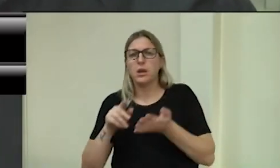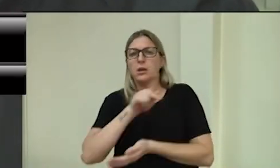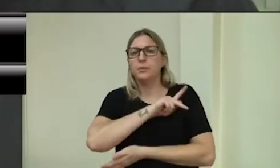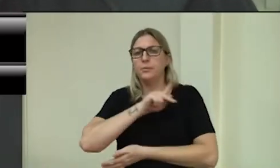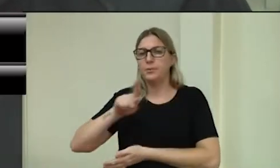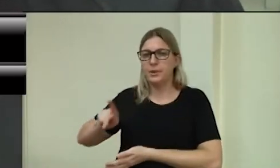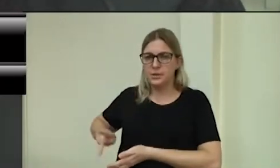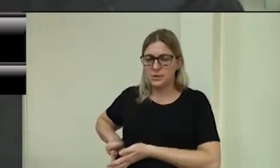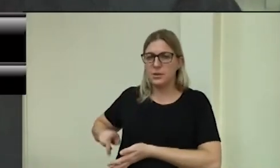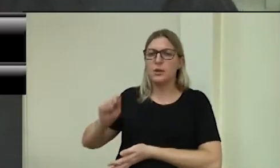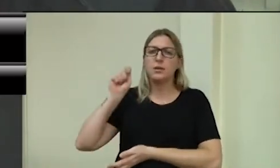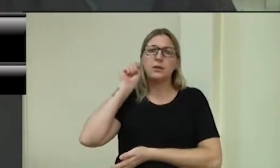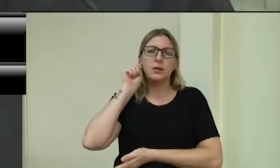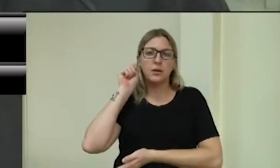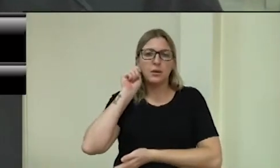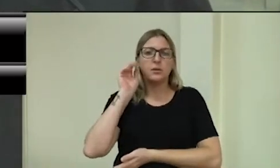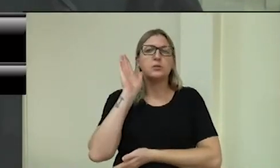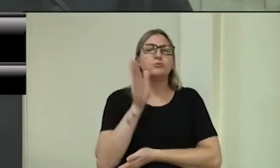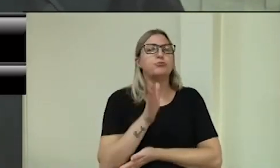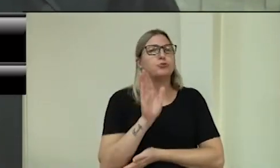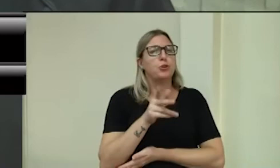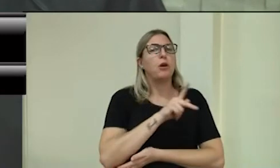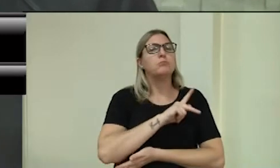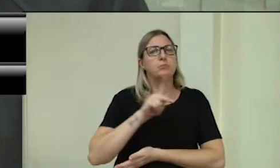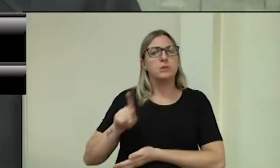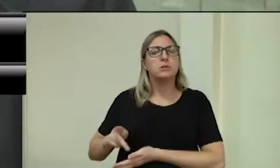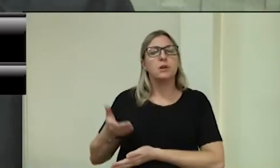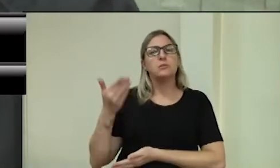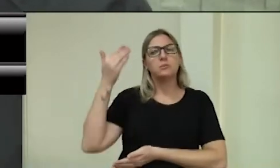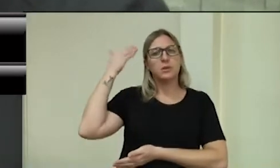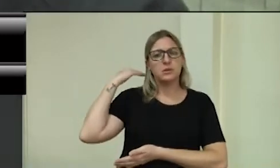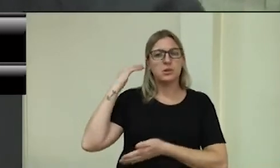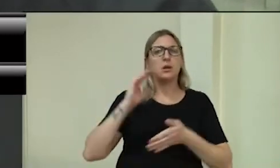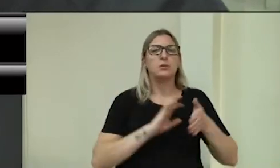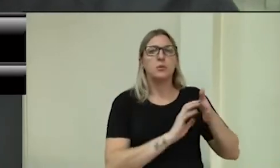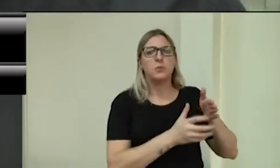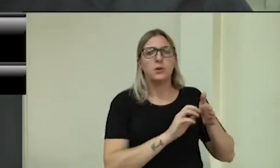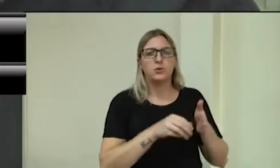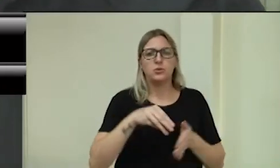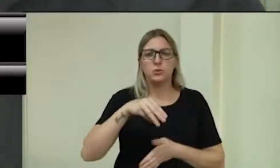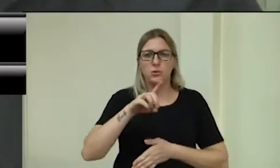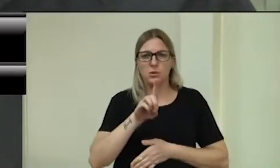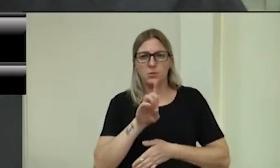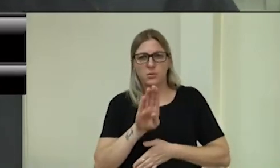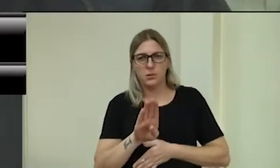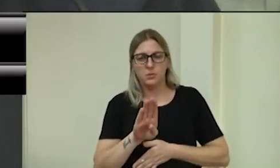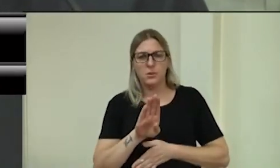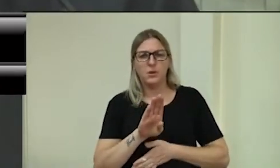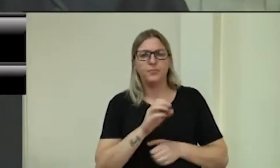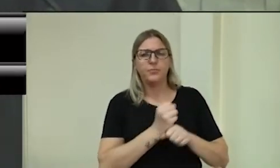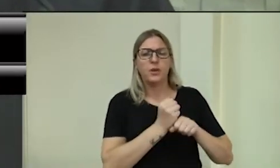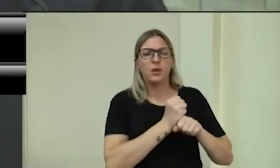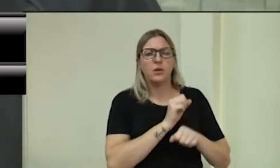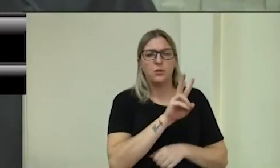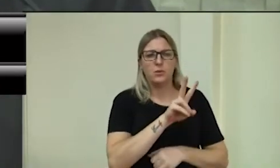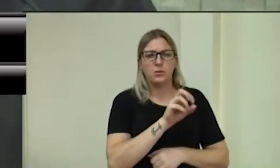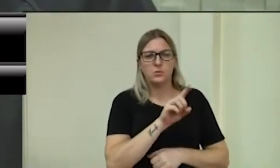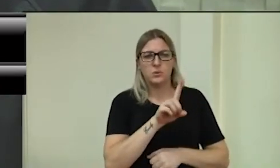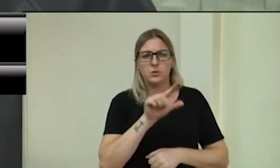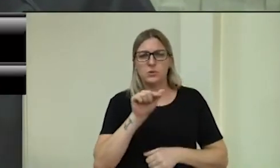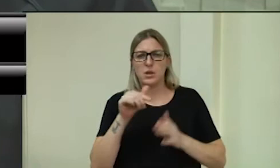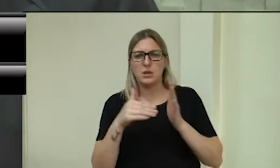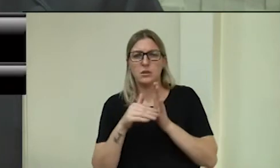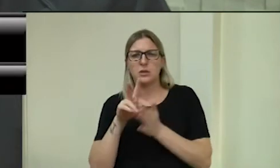é nossa ex-presidente do MDB também, em 2017, 2019, ela que esteve à frente da executiva municipal,